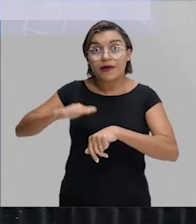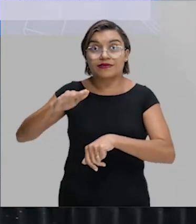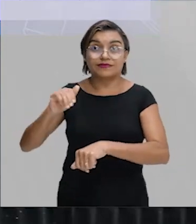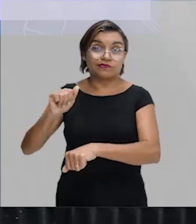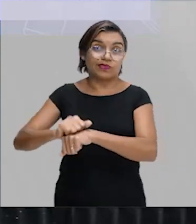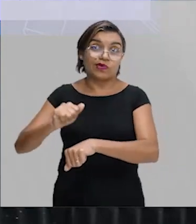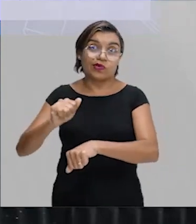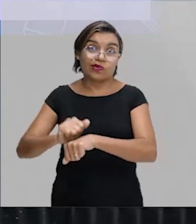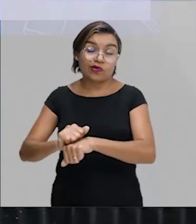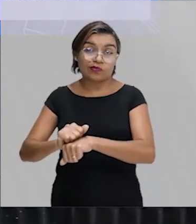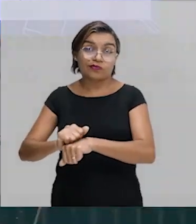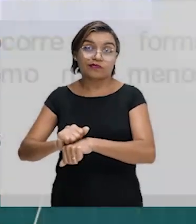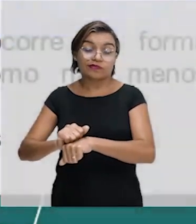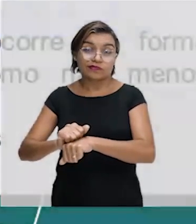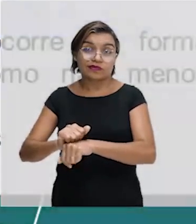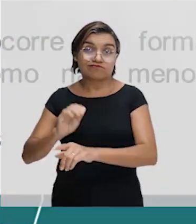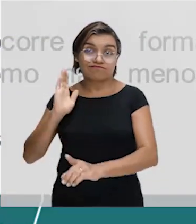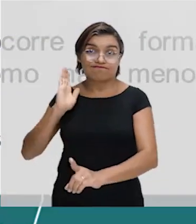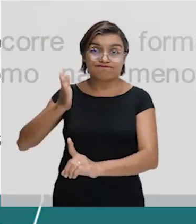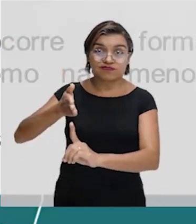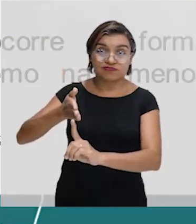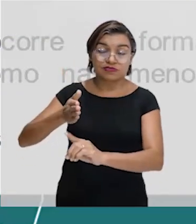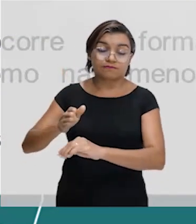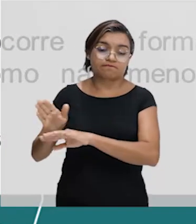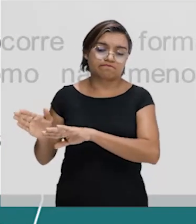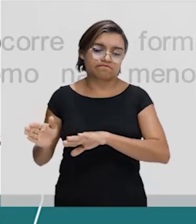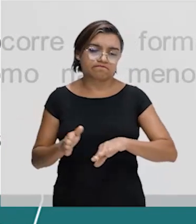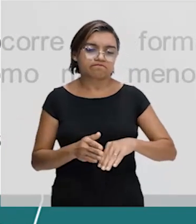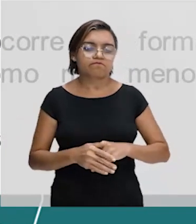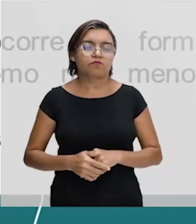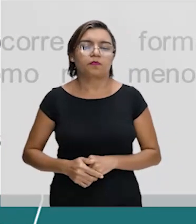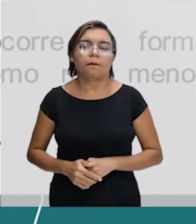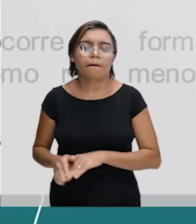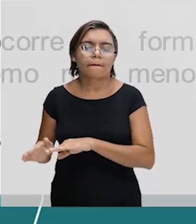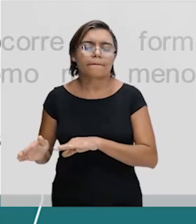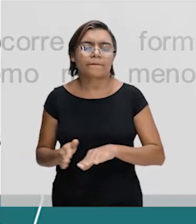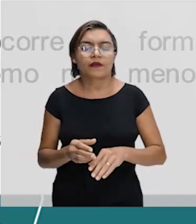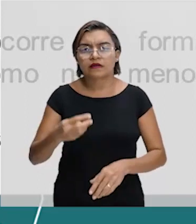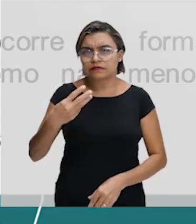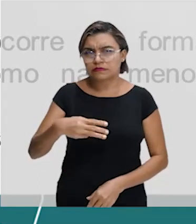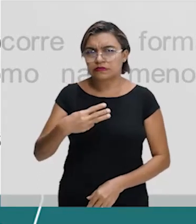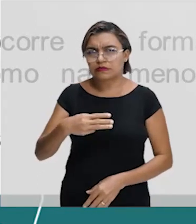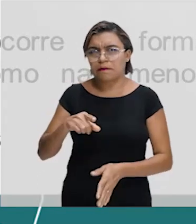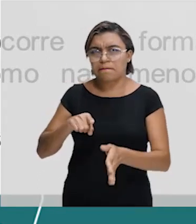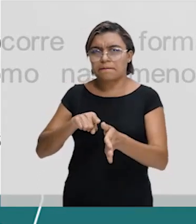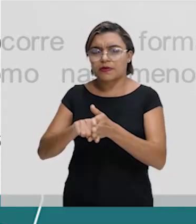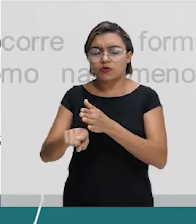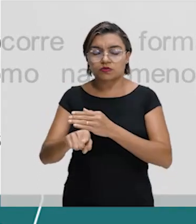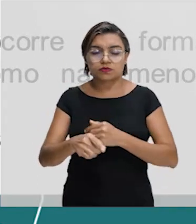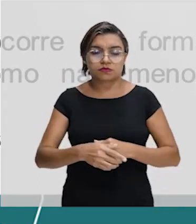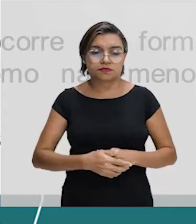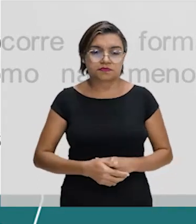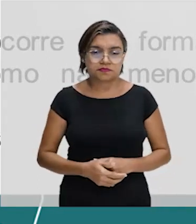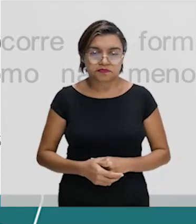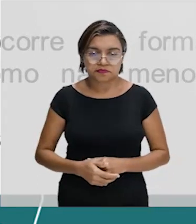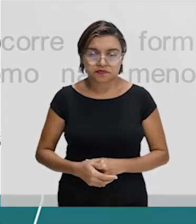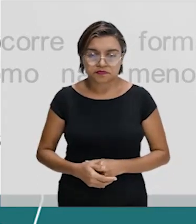Não esqueça disso. Então, para evoluir. Olha essa terceira questão. Ela diz o seguinte.